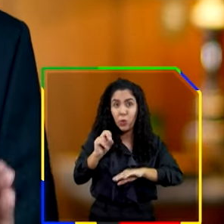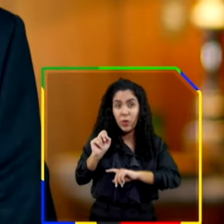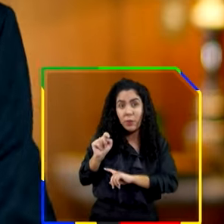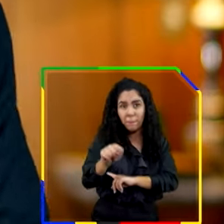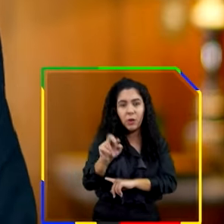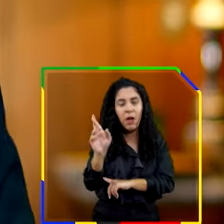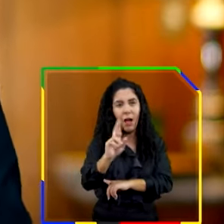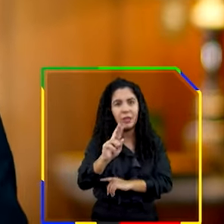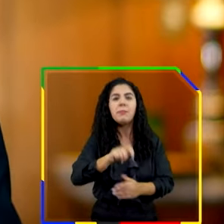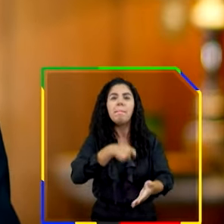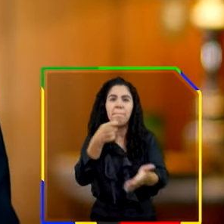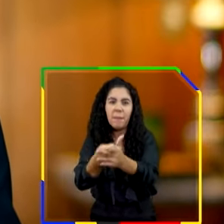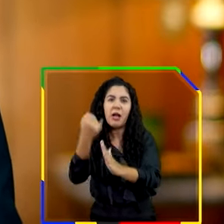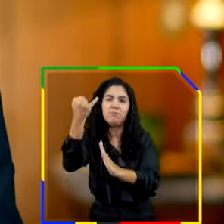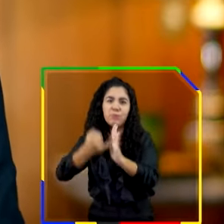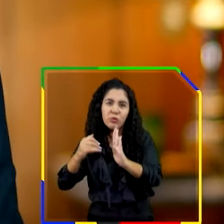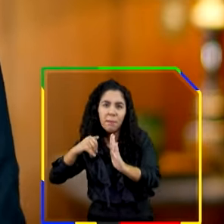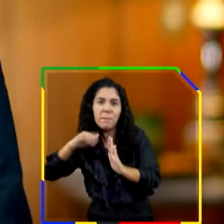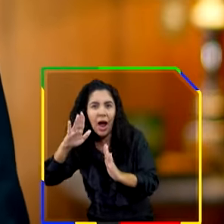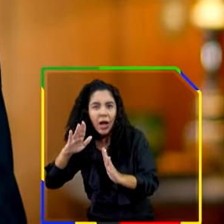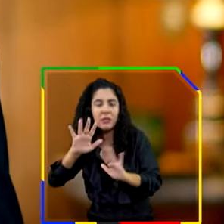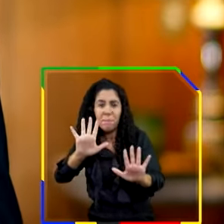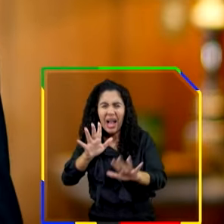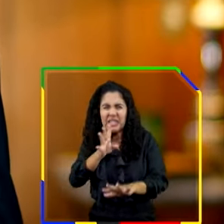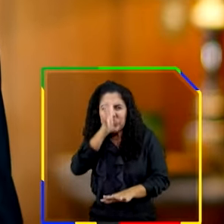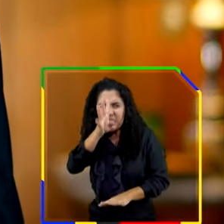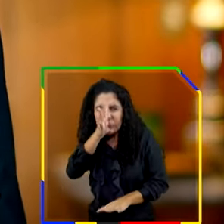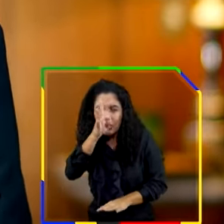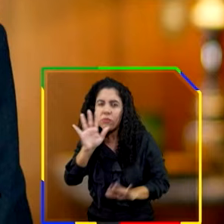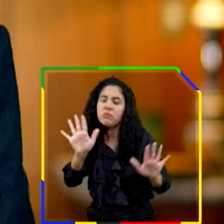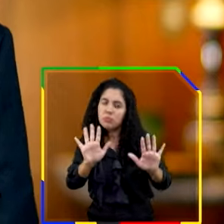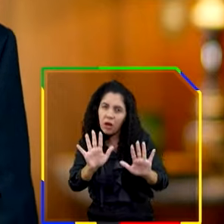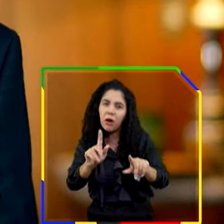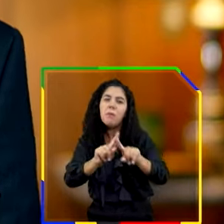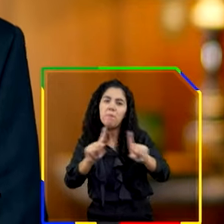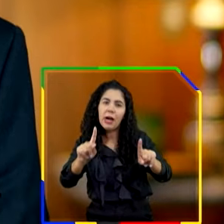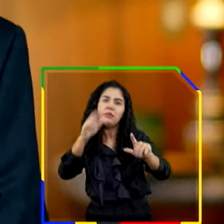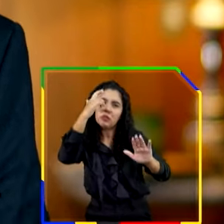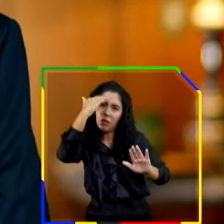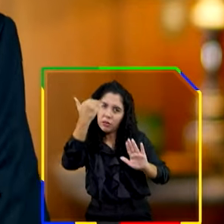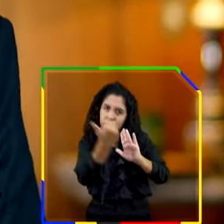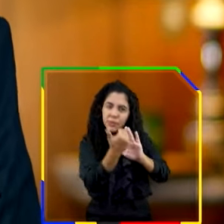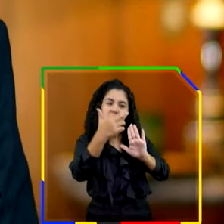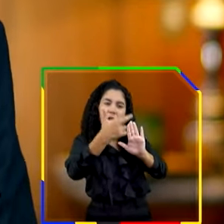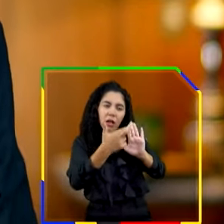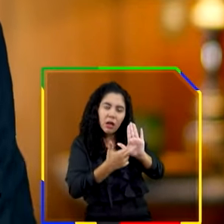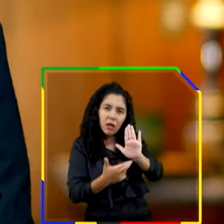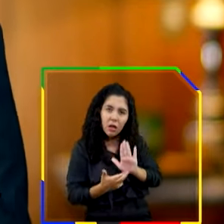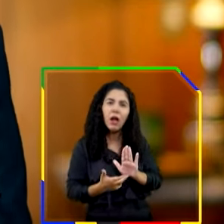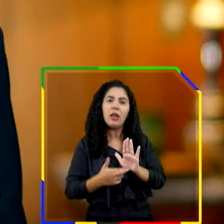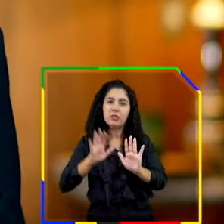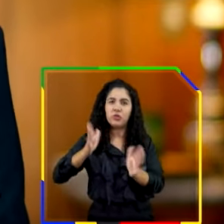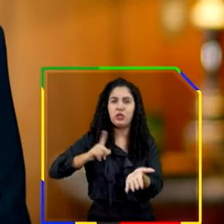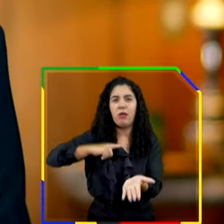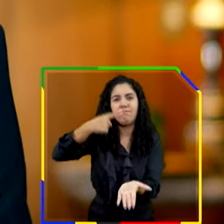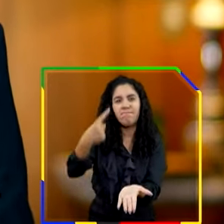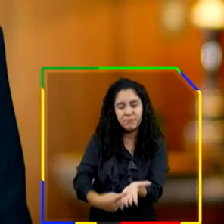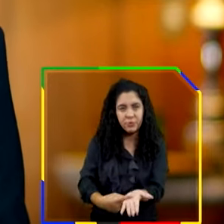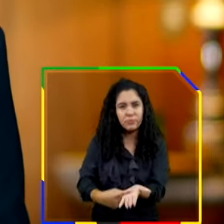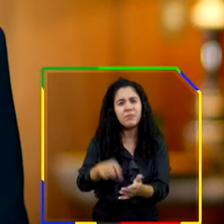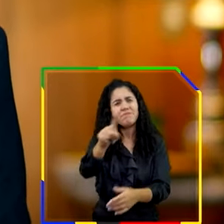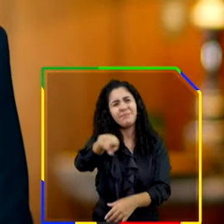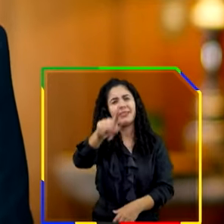pagará um pouco mais. Tudo sem excessos e respeitando padrões internacionais consagrados.